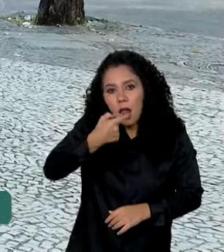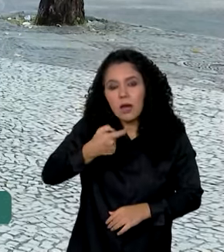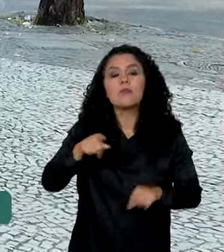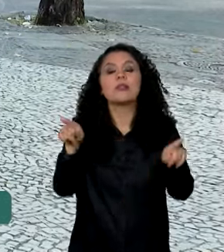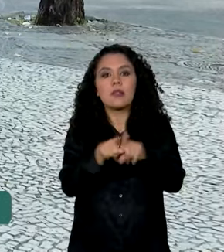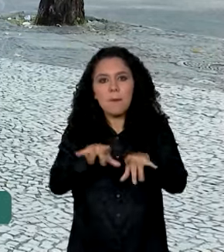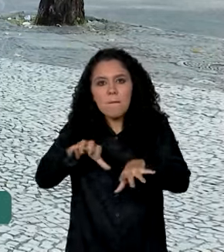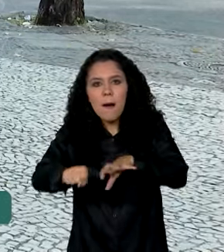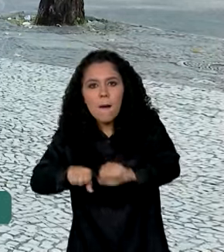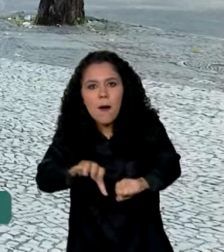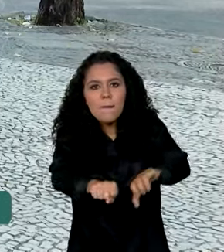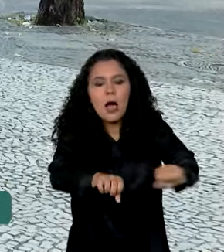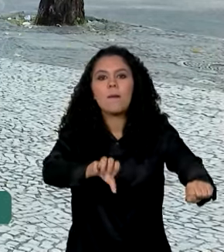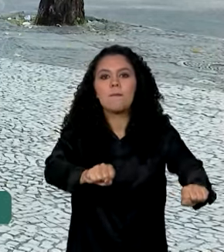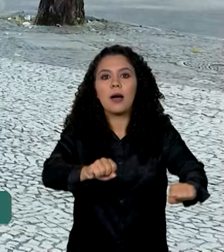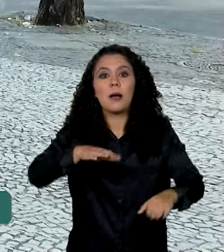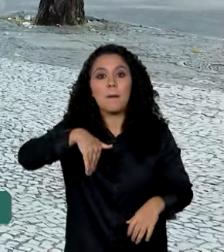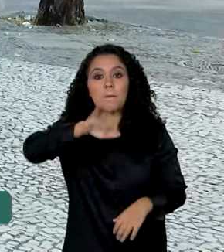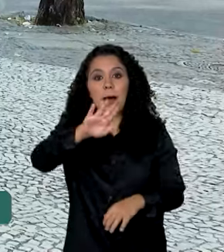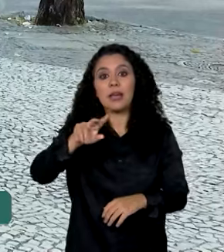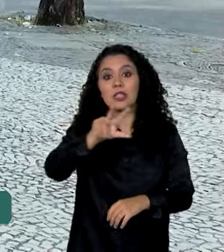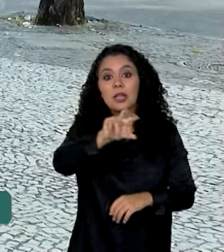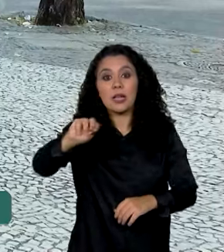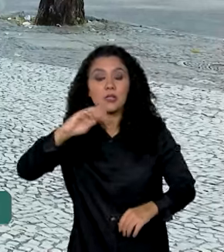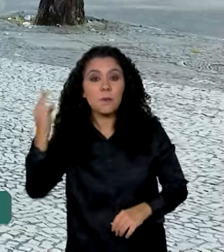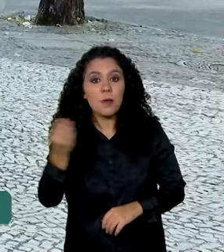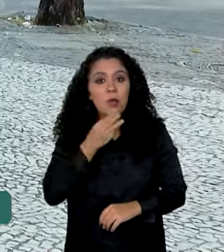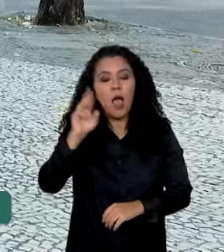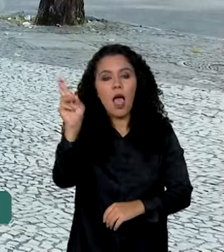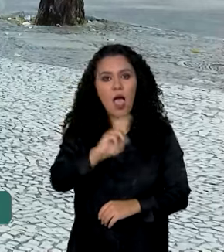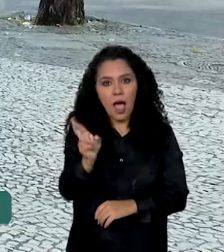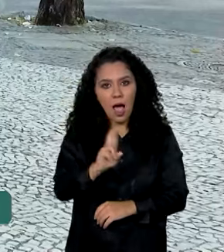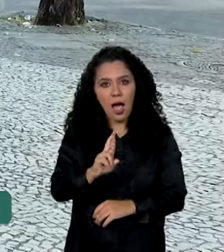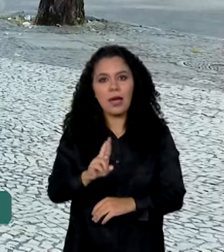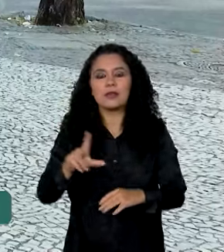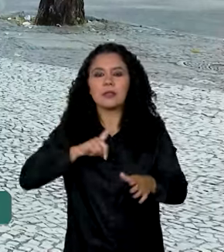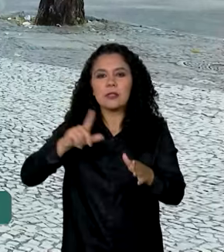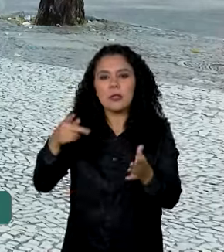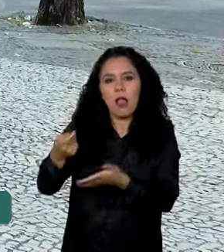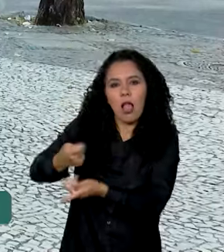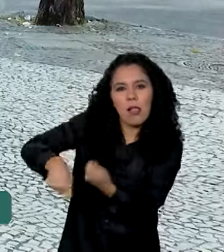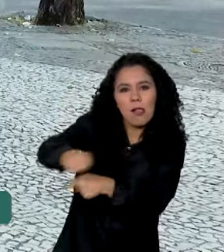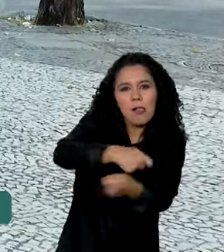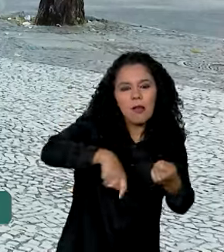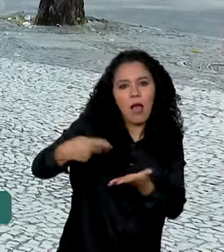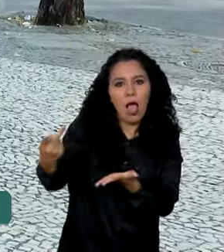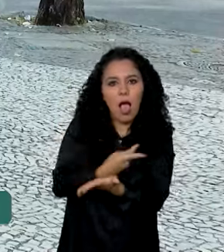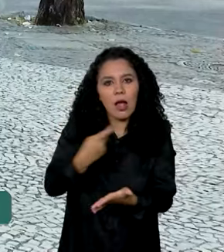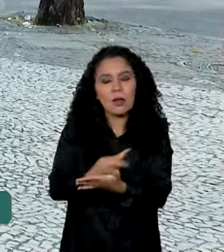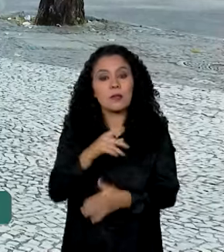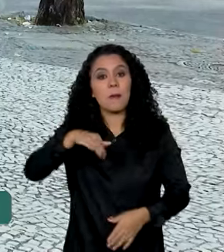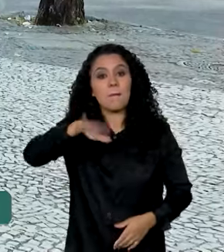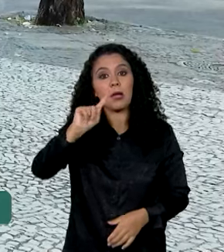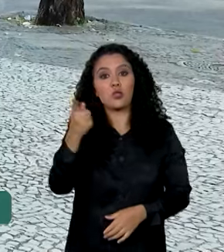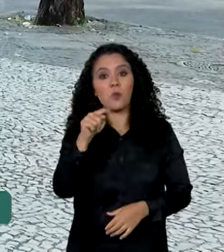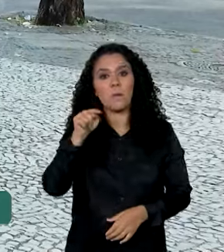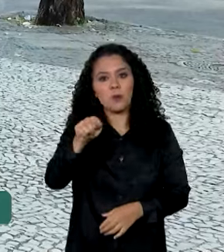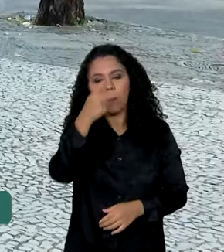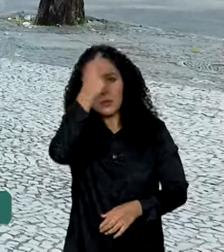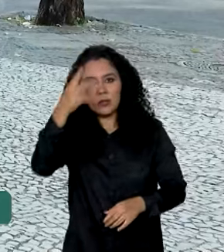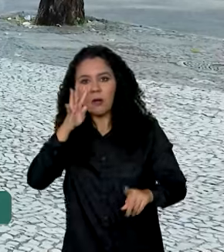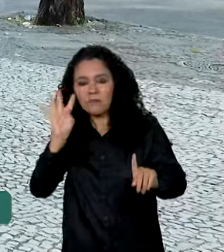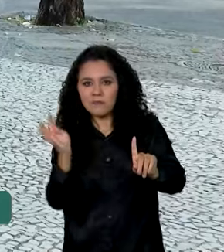foi apreendido mais de meio milhão de reais de origem ilícita e pouco mais de mil pessoas foram detidas.